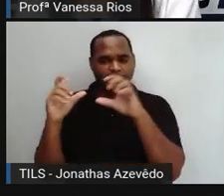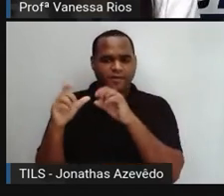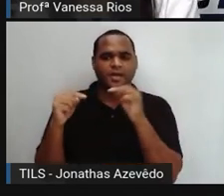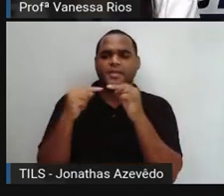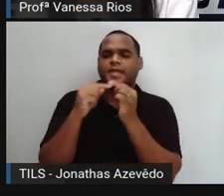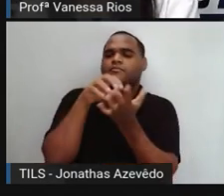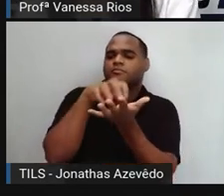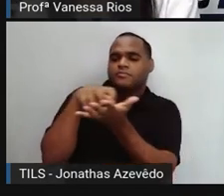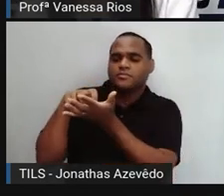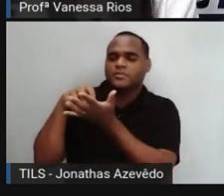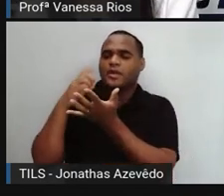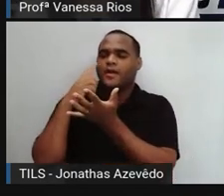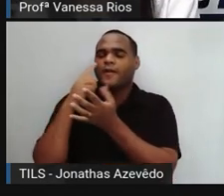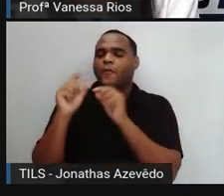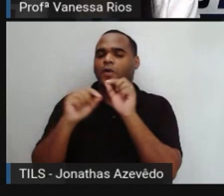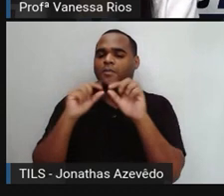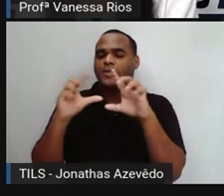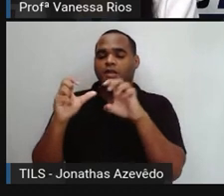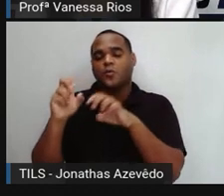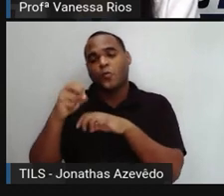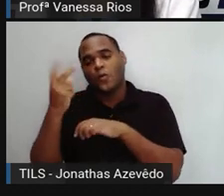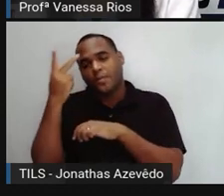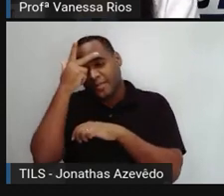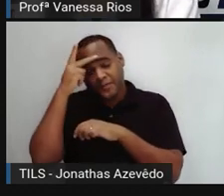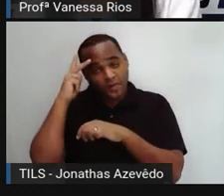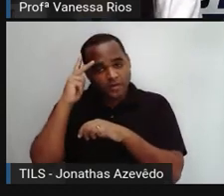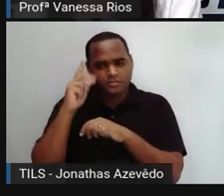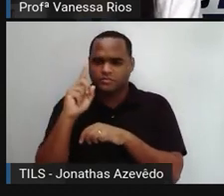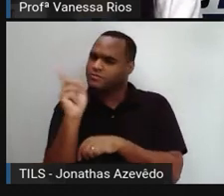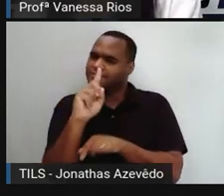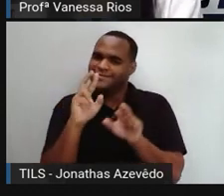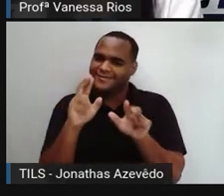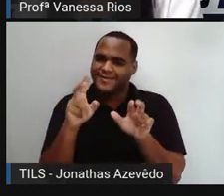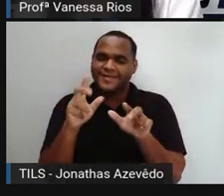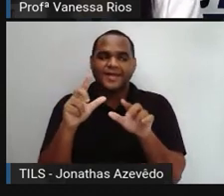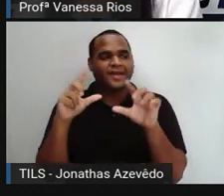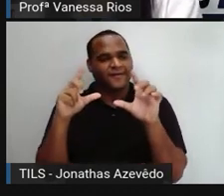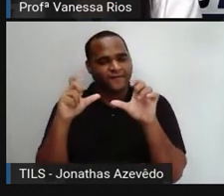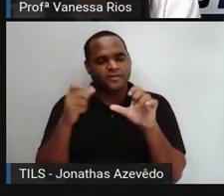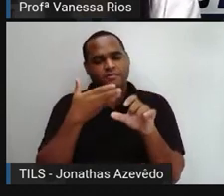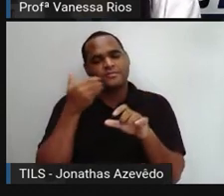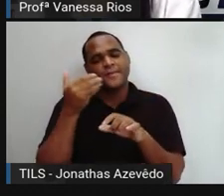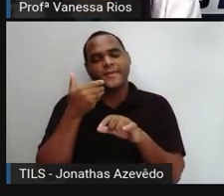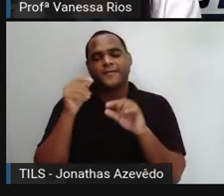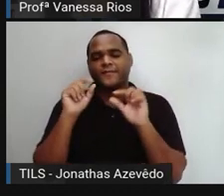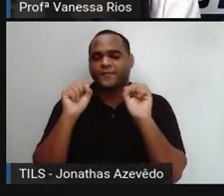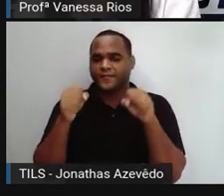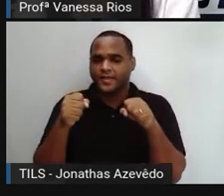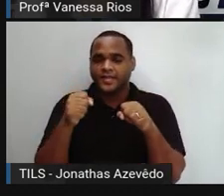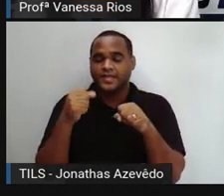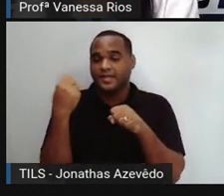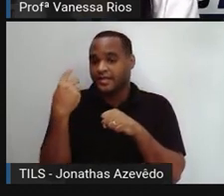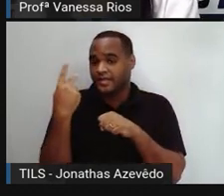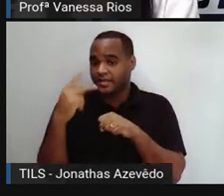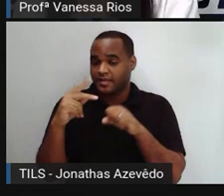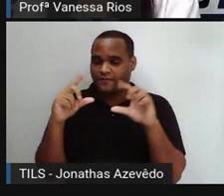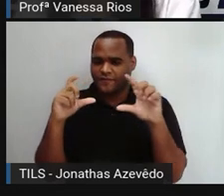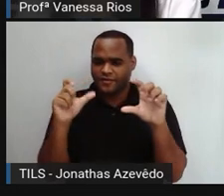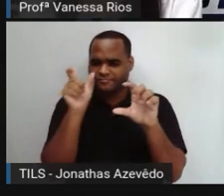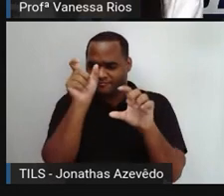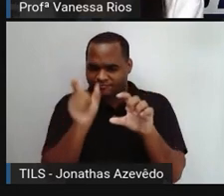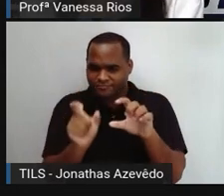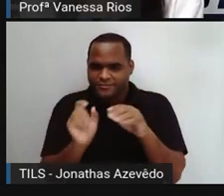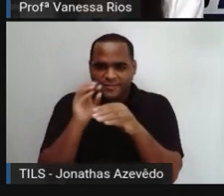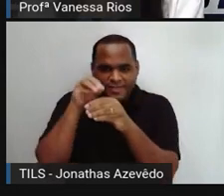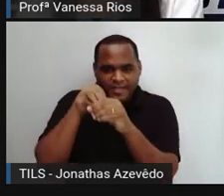centraliza o objeto ou a pessoa, não, não é? A melhor fotografia é aquela que coloca o objeto da fotografia